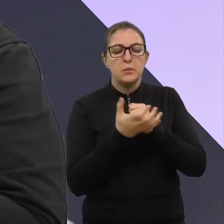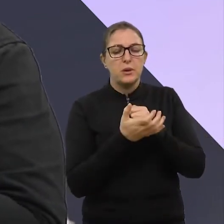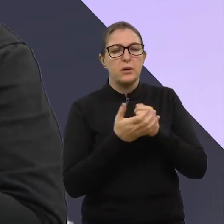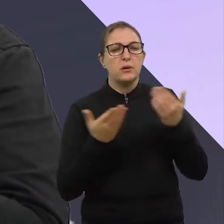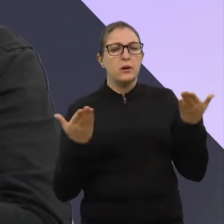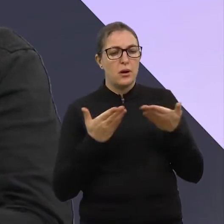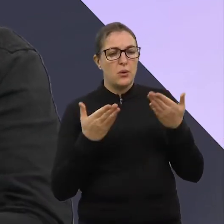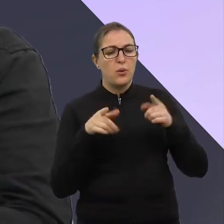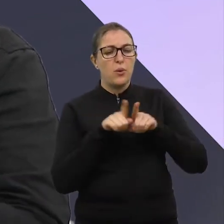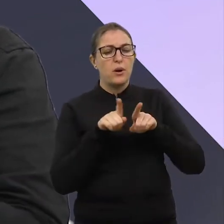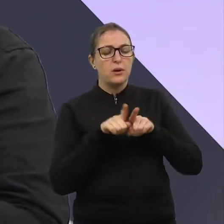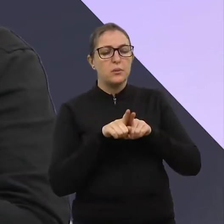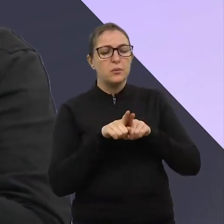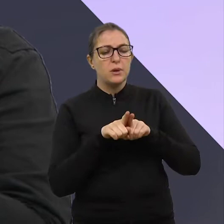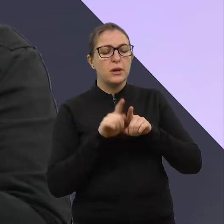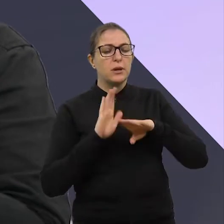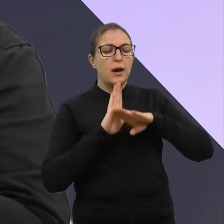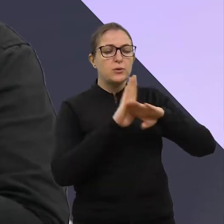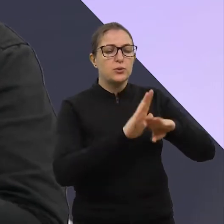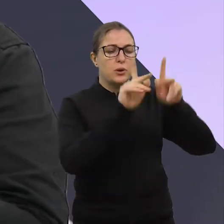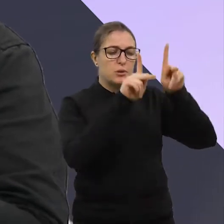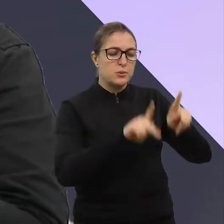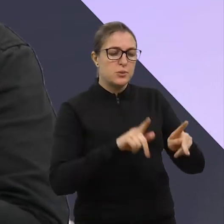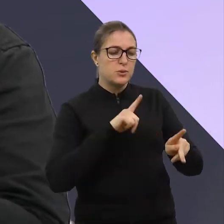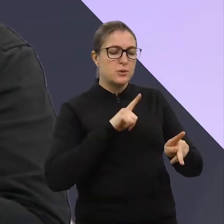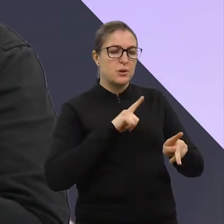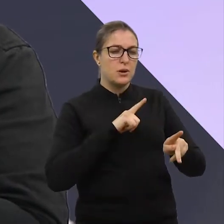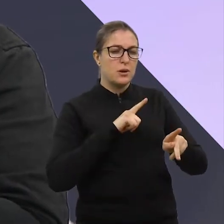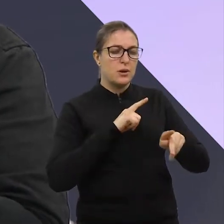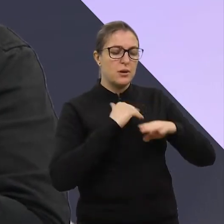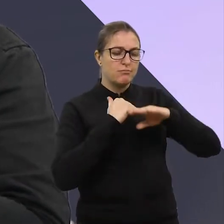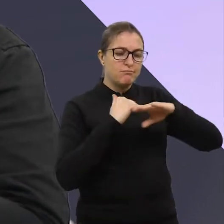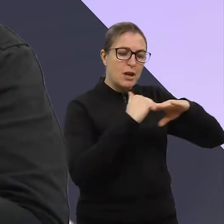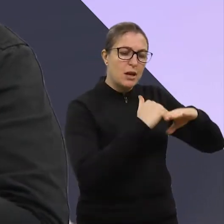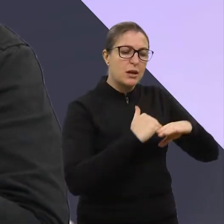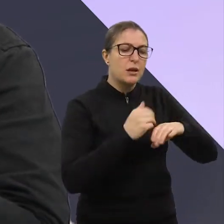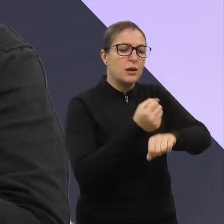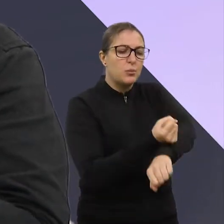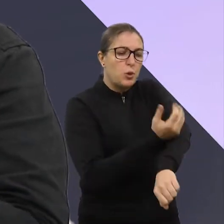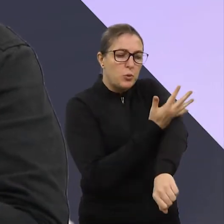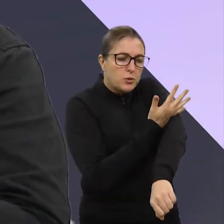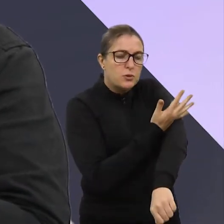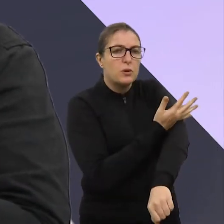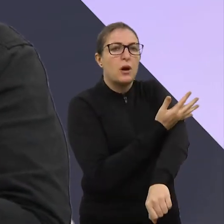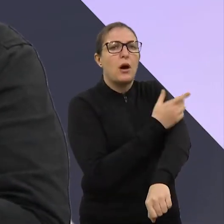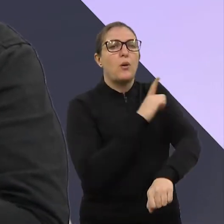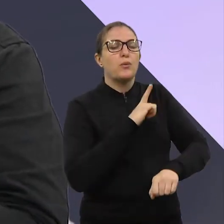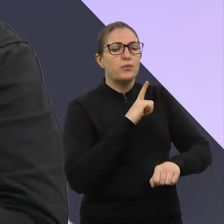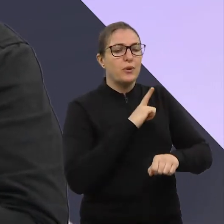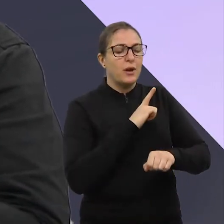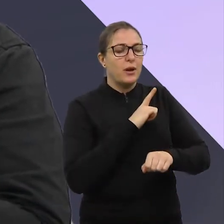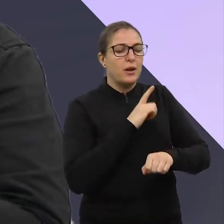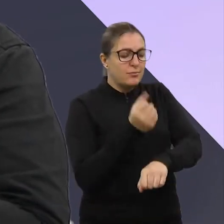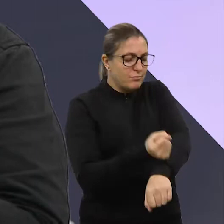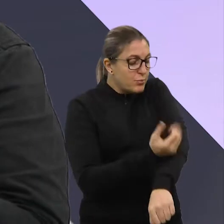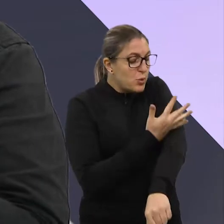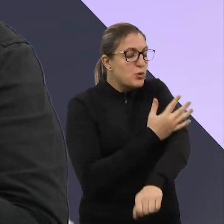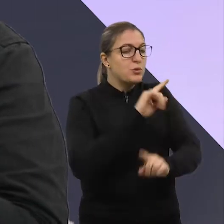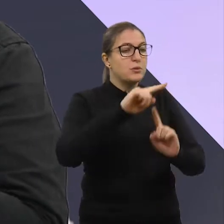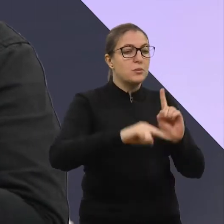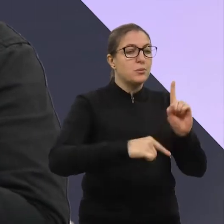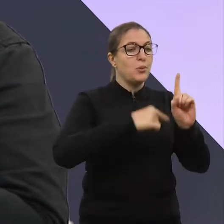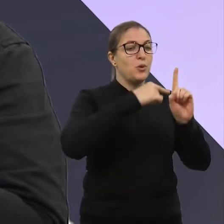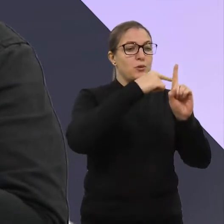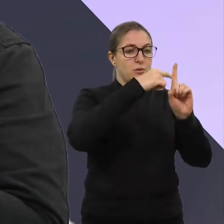No equilíbrio emocional das pessoas, em trazer ações que mexam com o seu sistema emocional numa perspectiva positiva, né?